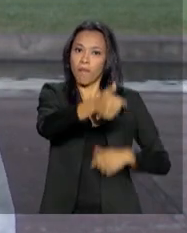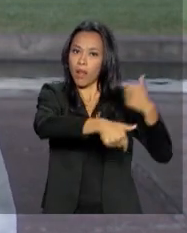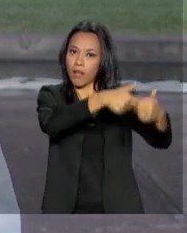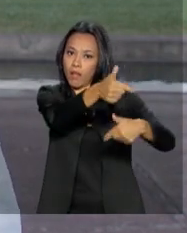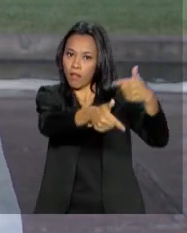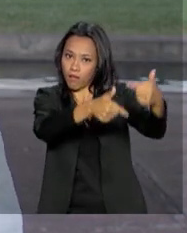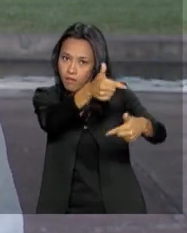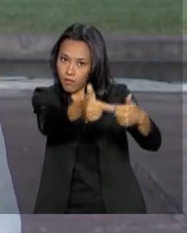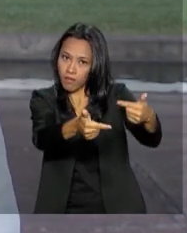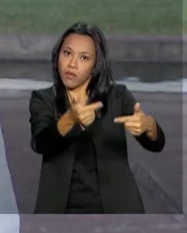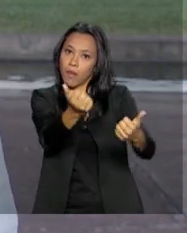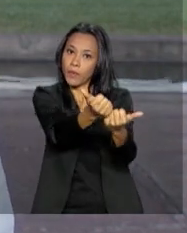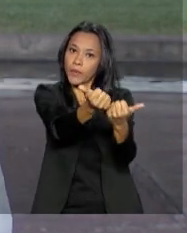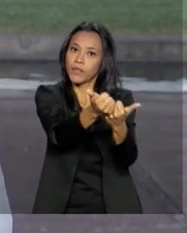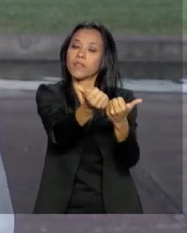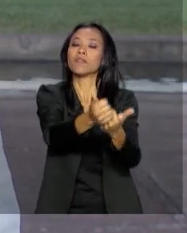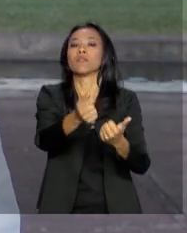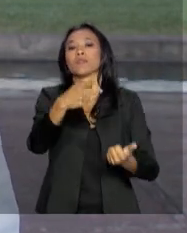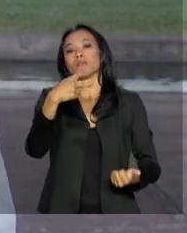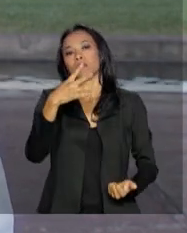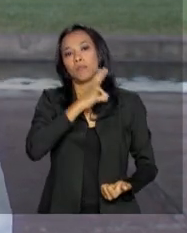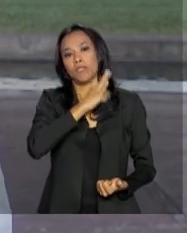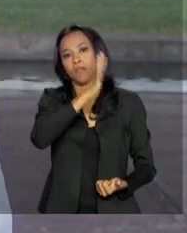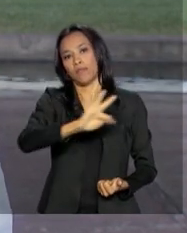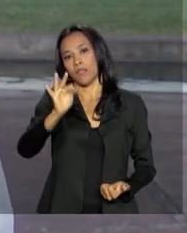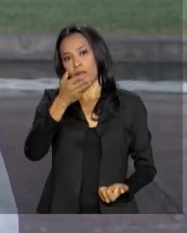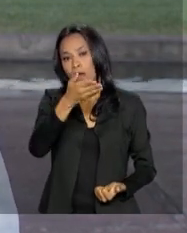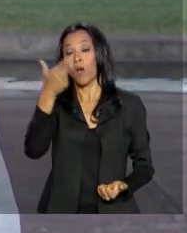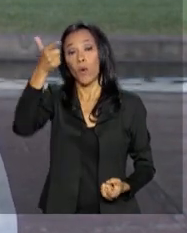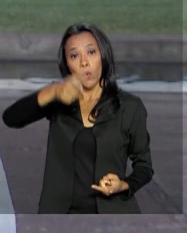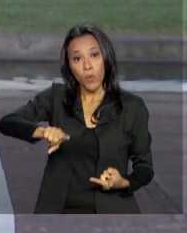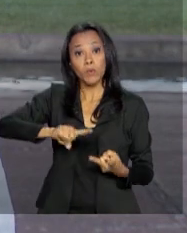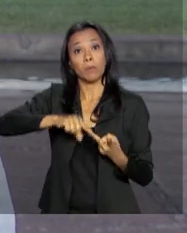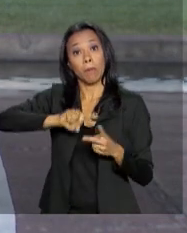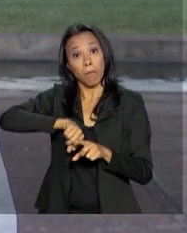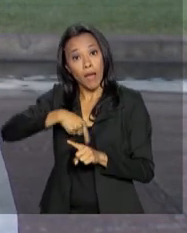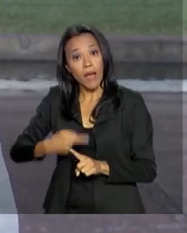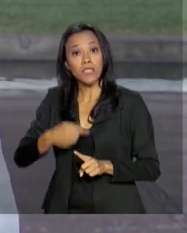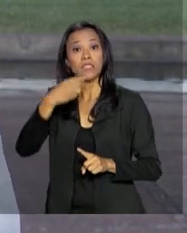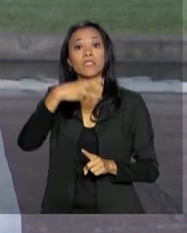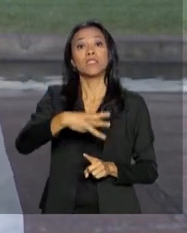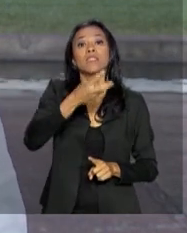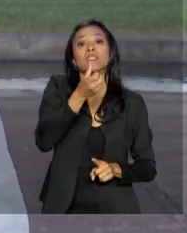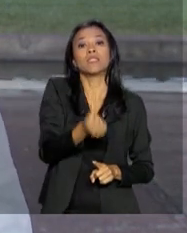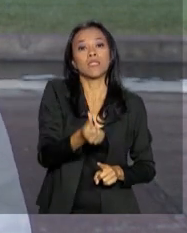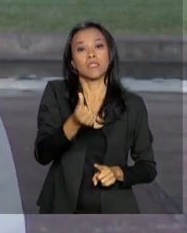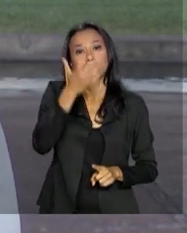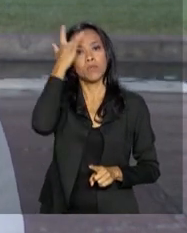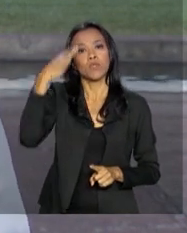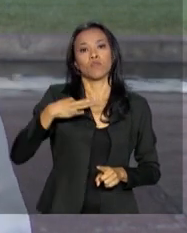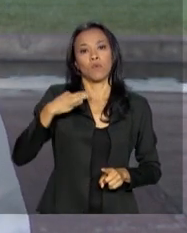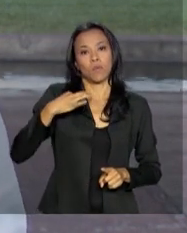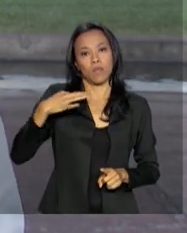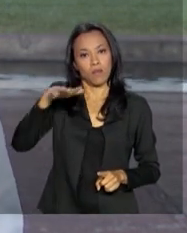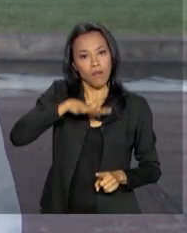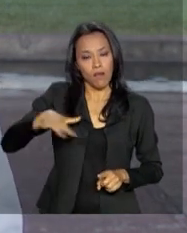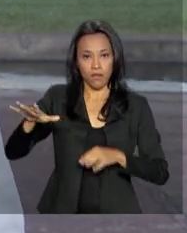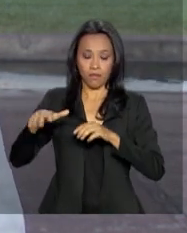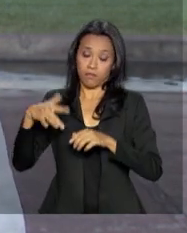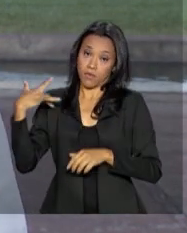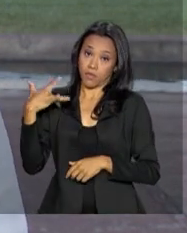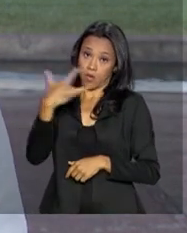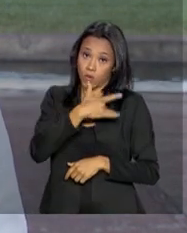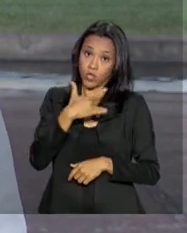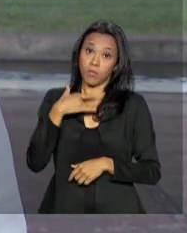operações de apoio à Polícia Federal. Outra medida será o envio de 36 voluntários da área de saúde para atendimento aos imigrantes